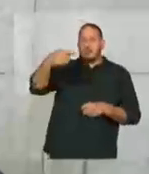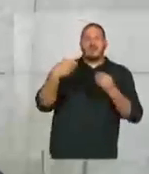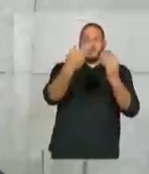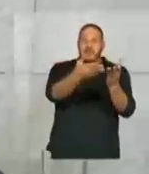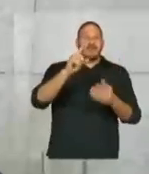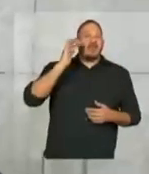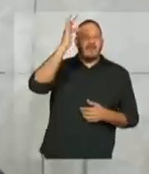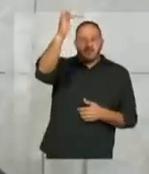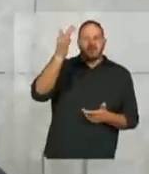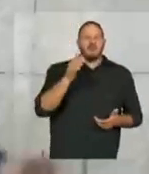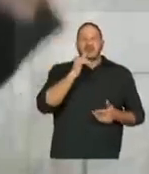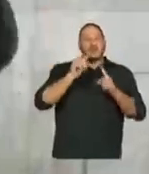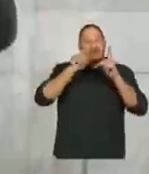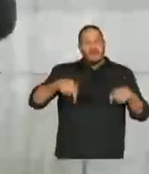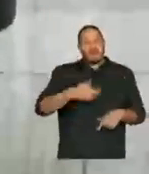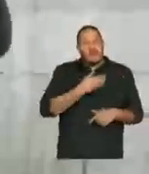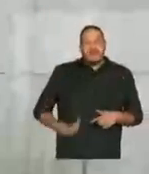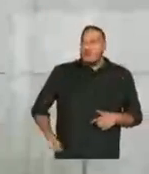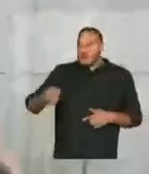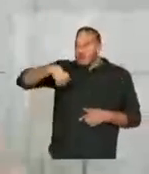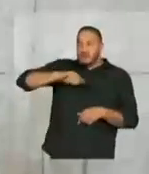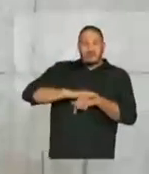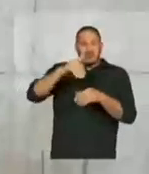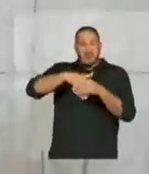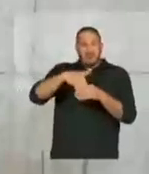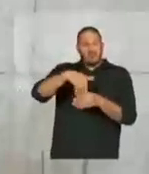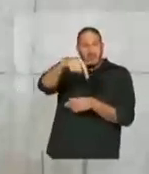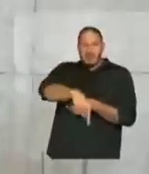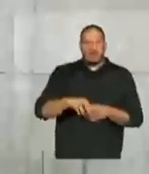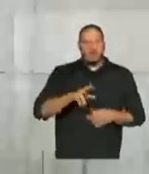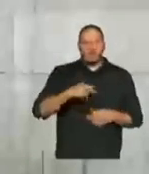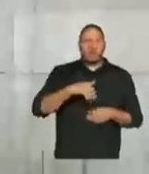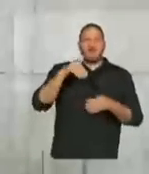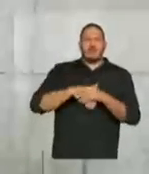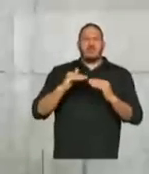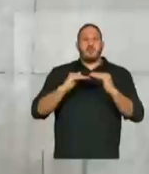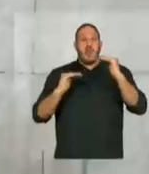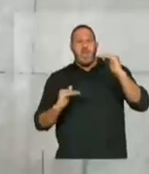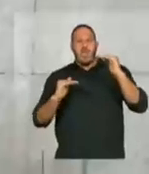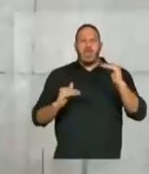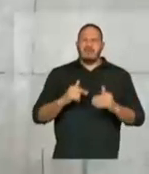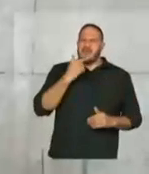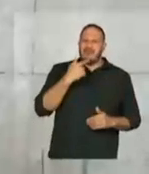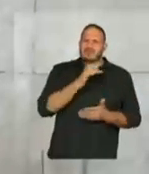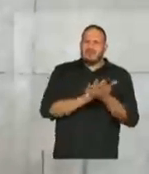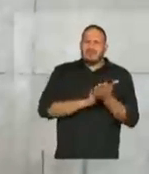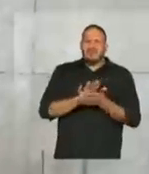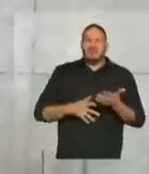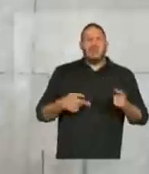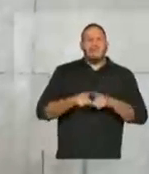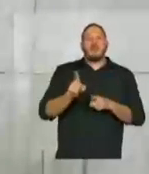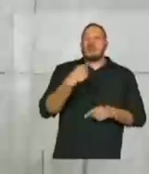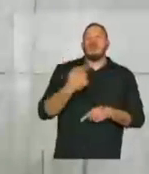frente para os funcionários. E é isso que nós estamos votando aqui. Não estamos votando equilíbrio da Previdência, coisa nenhuma. Estamos